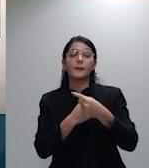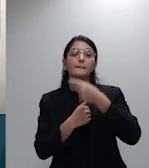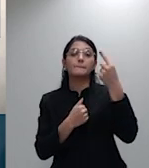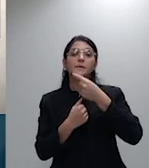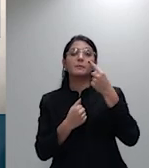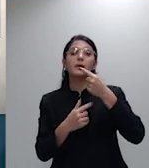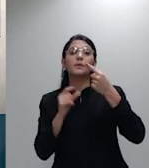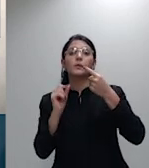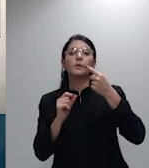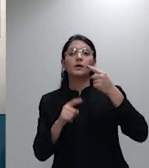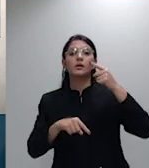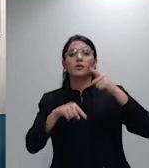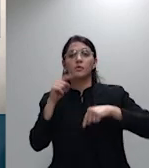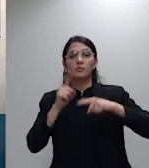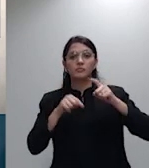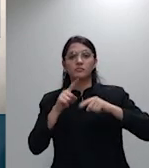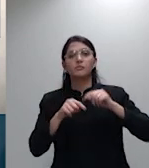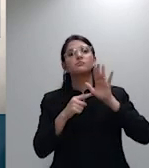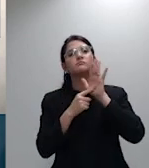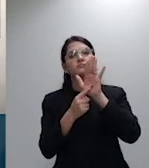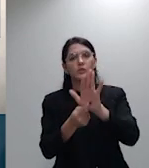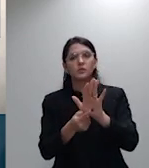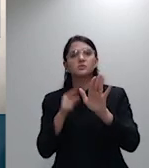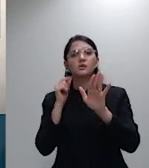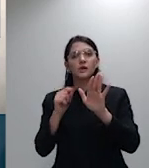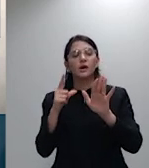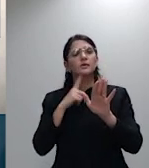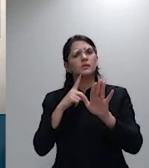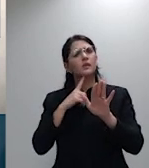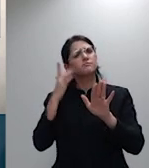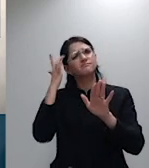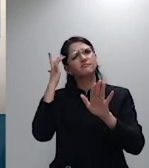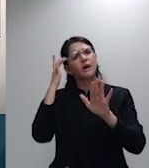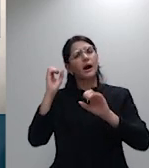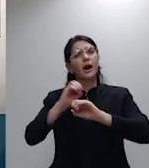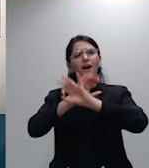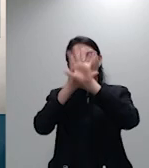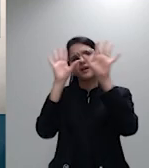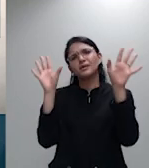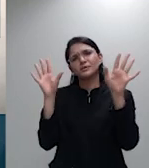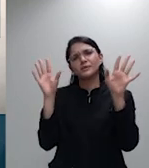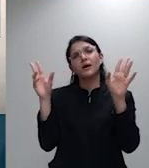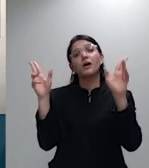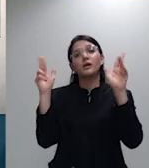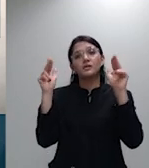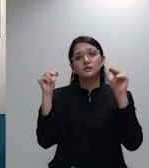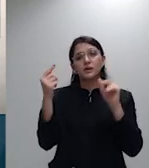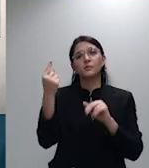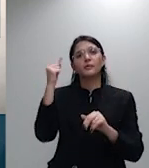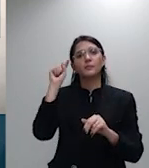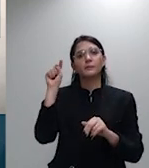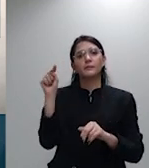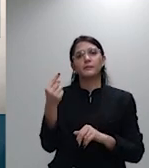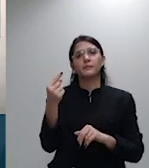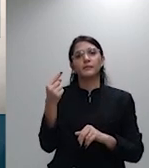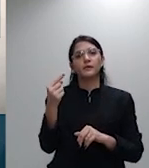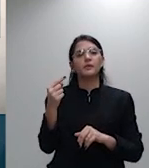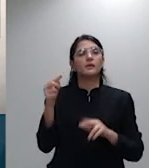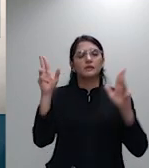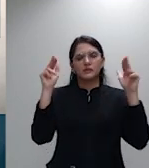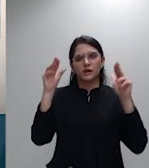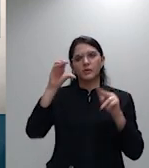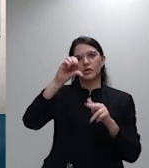bem amadurecida em face do tema mil no tema 952 cuja tese